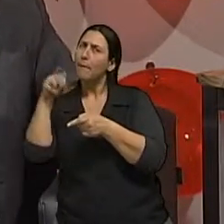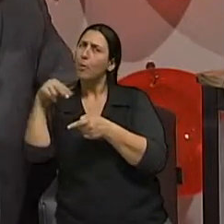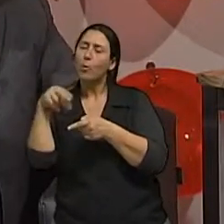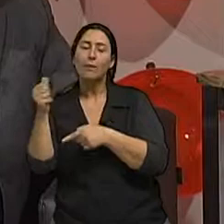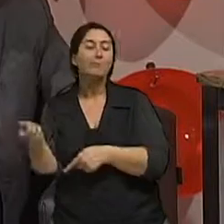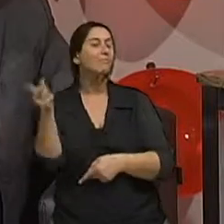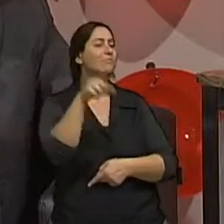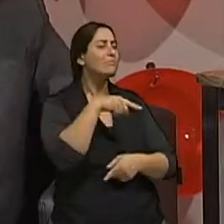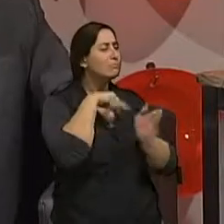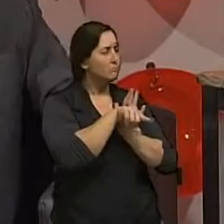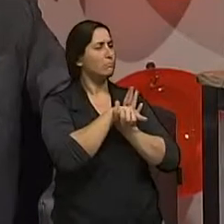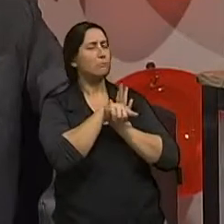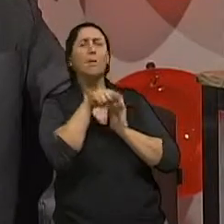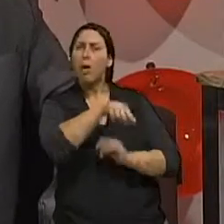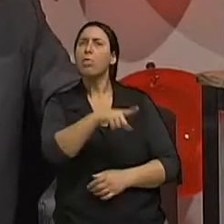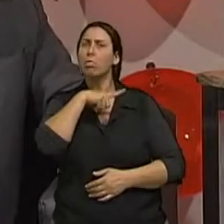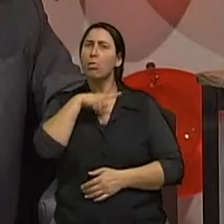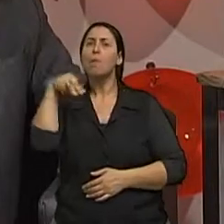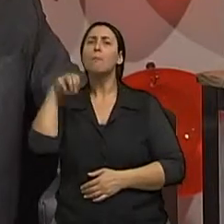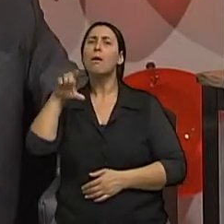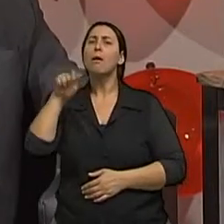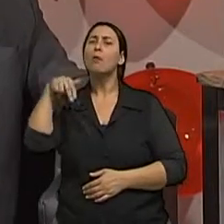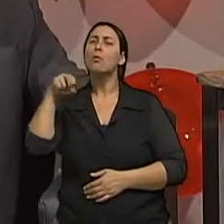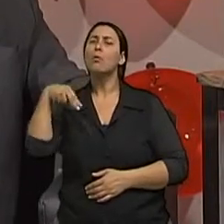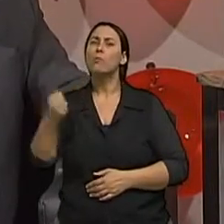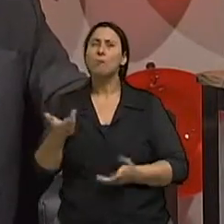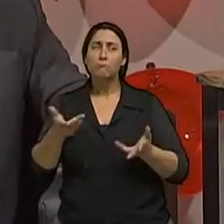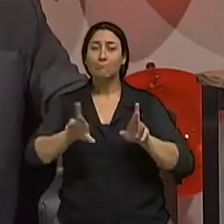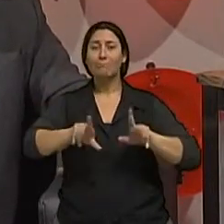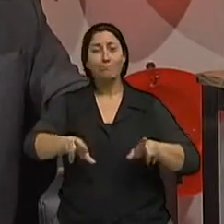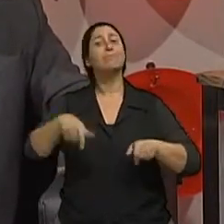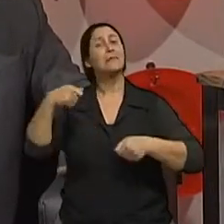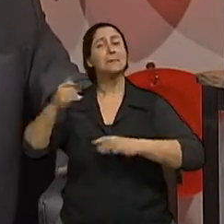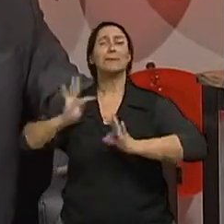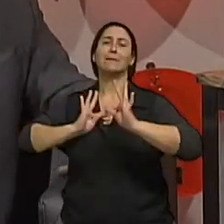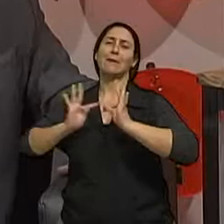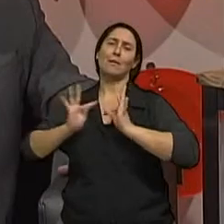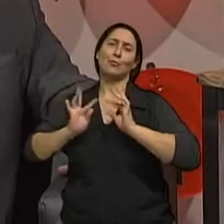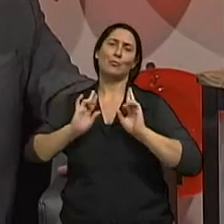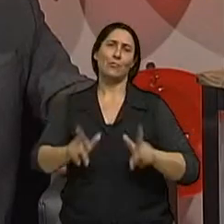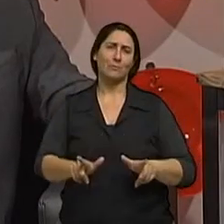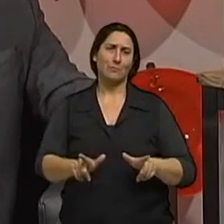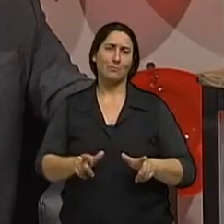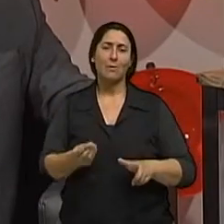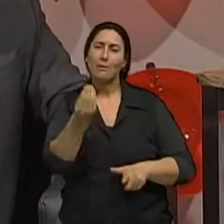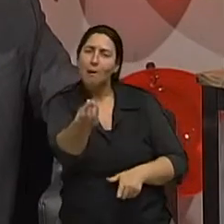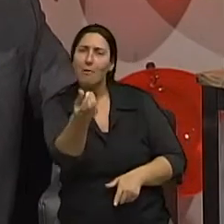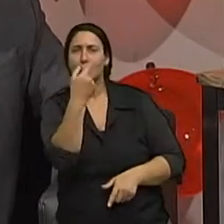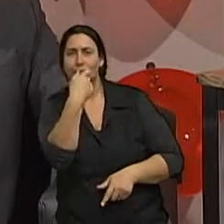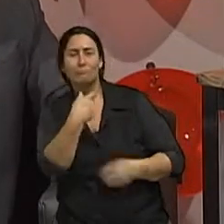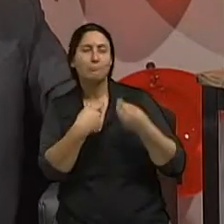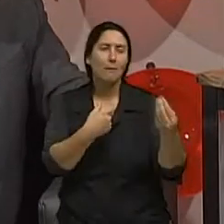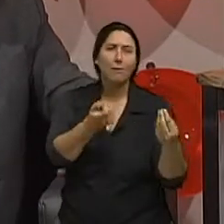características A e B para estes pacientes existem tratamentos diferentes é diferente de se imaginar